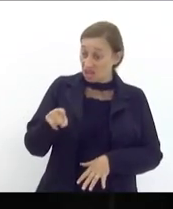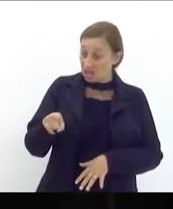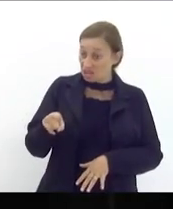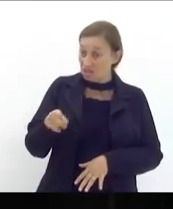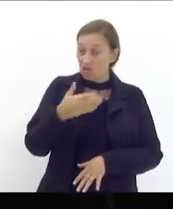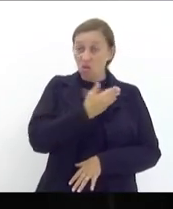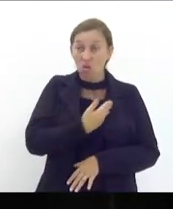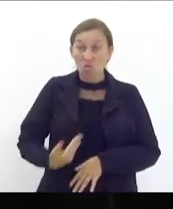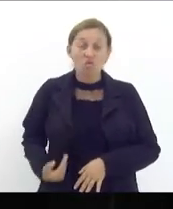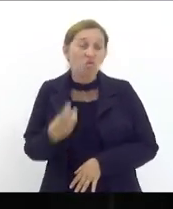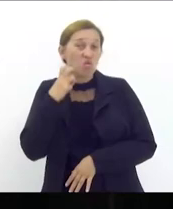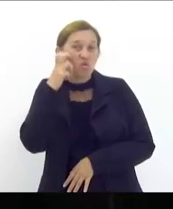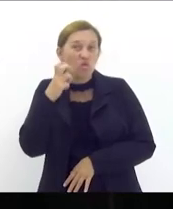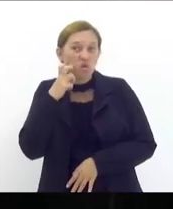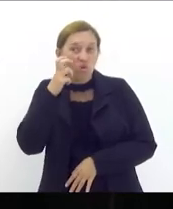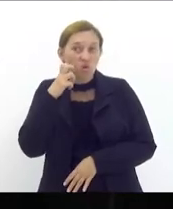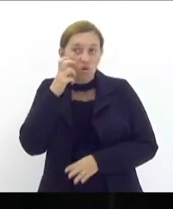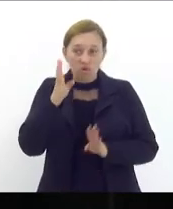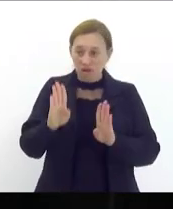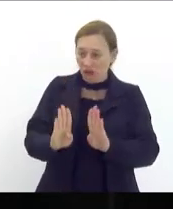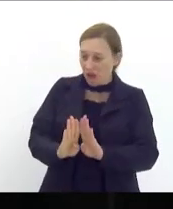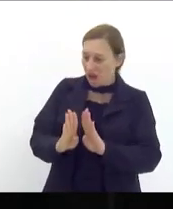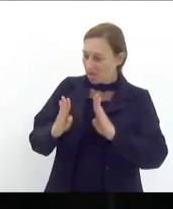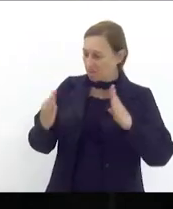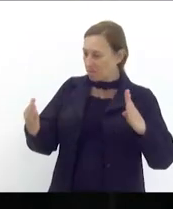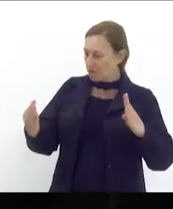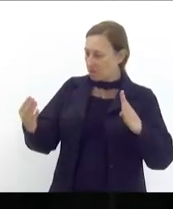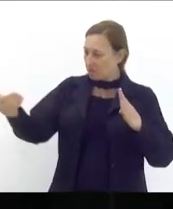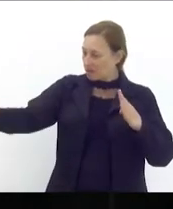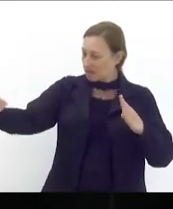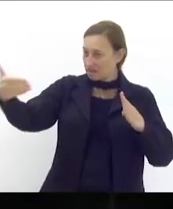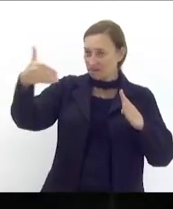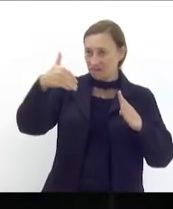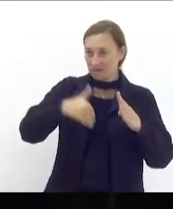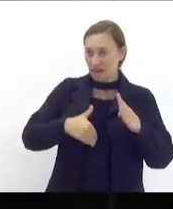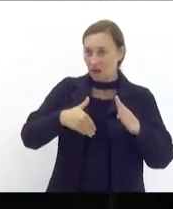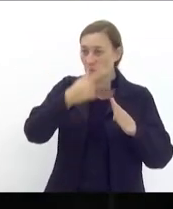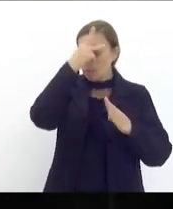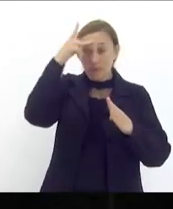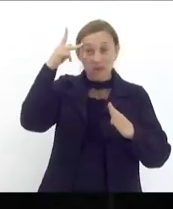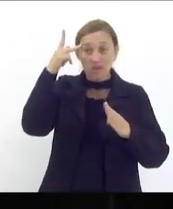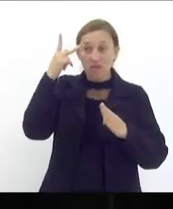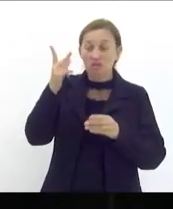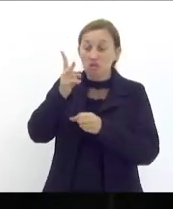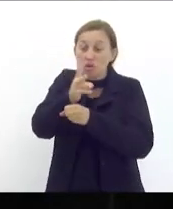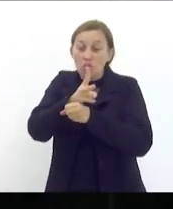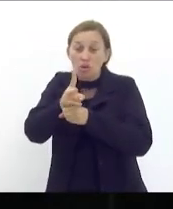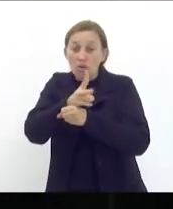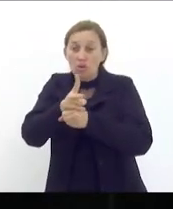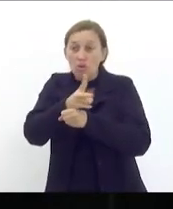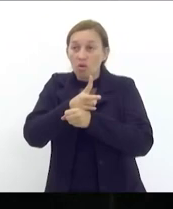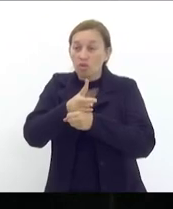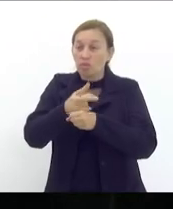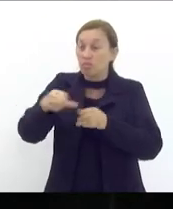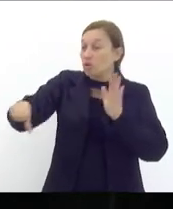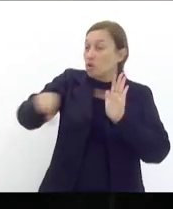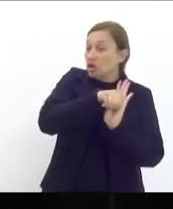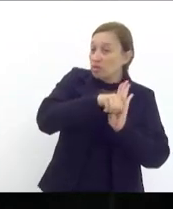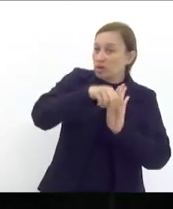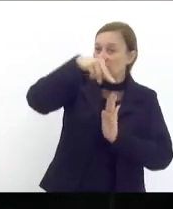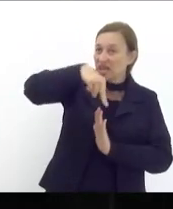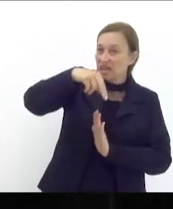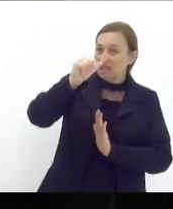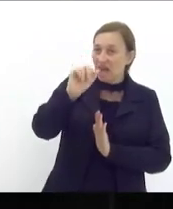vergonhoso permitiu que alguém que é procurado pelo crime de narcotráfico